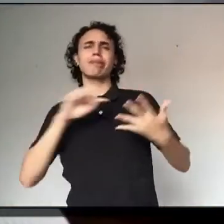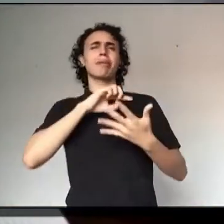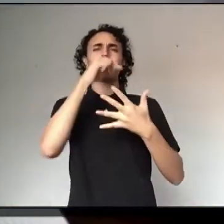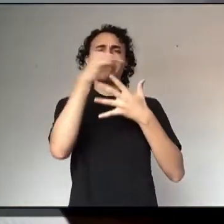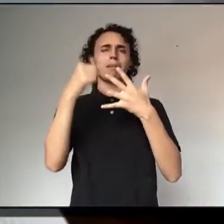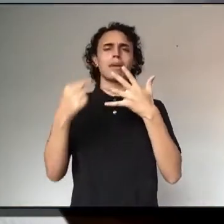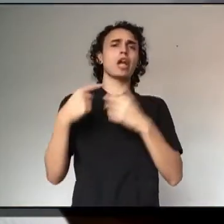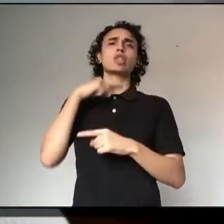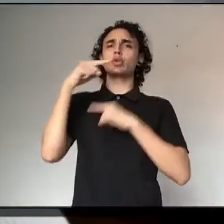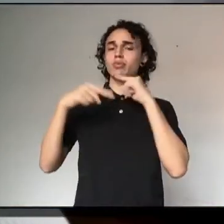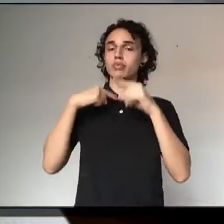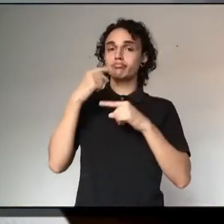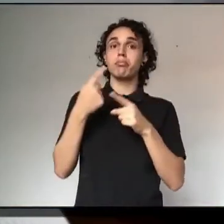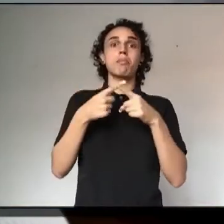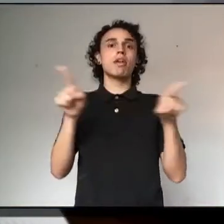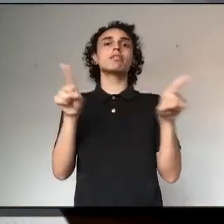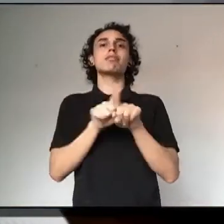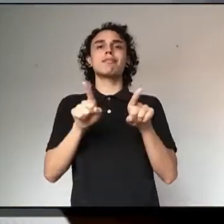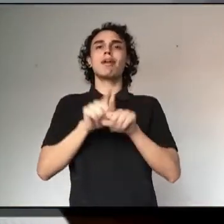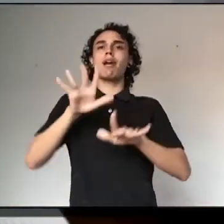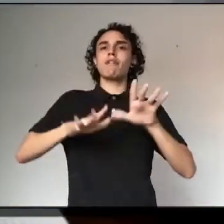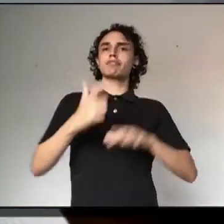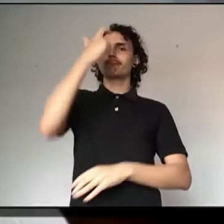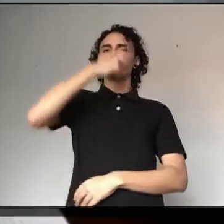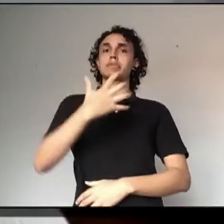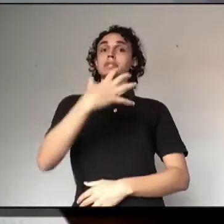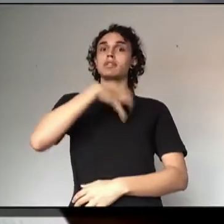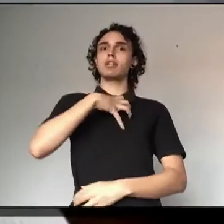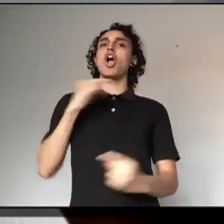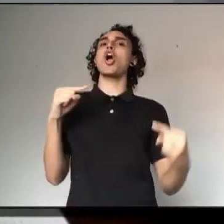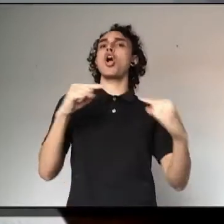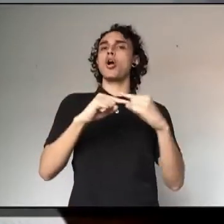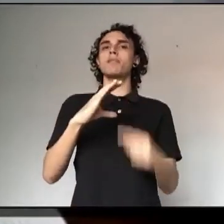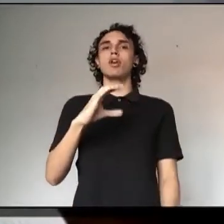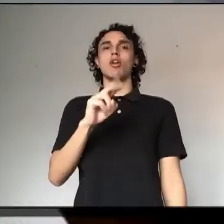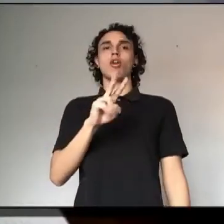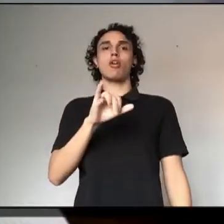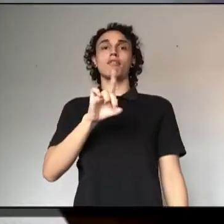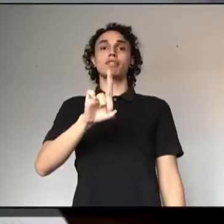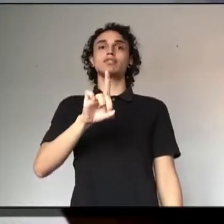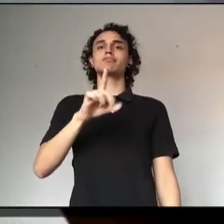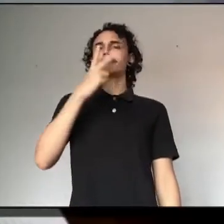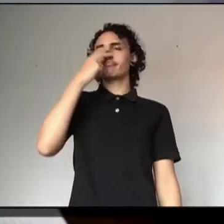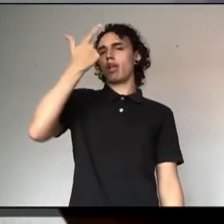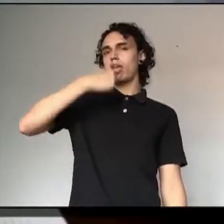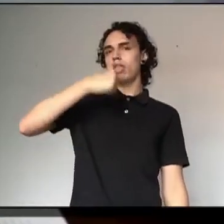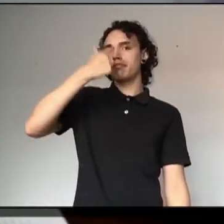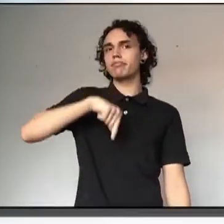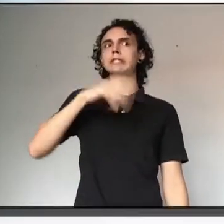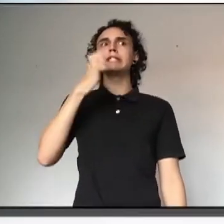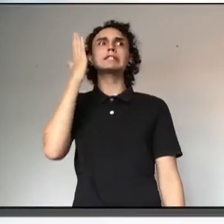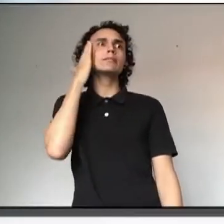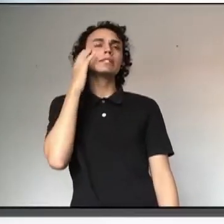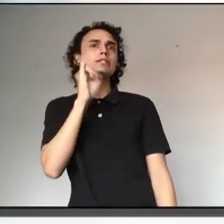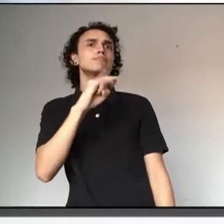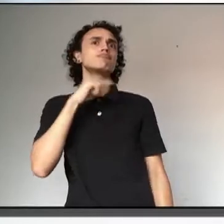mais diversas dúvidas possíveis. Ou você pode ter um paciente que está com alguma sintomatologia, que é compatível com o quadro gripal e ele quer tirar a